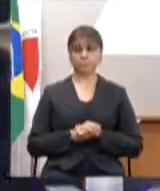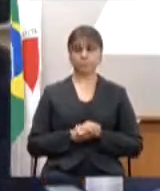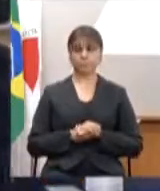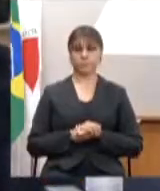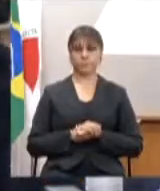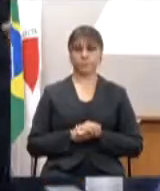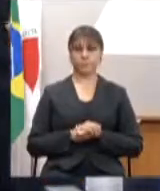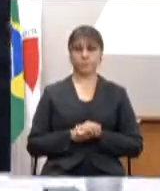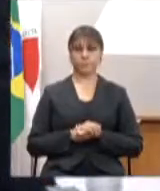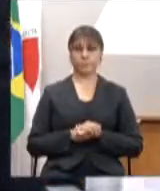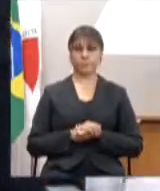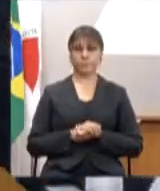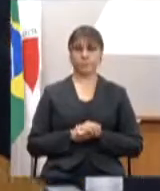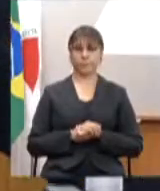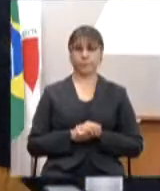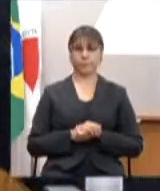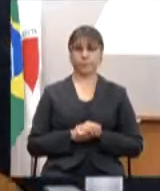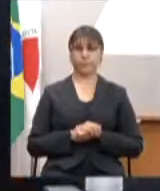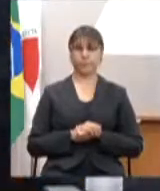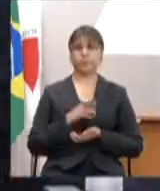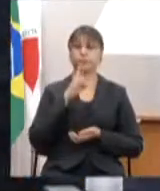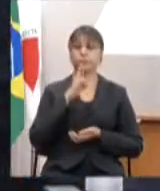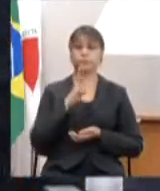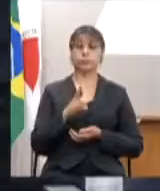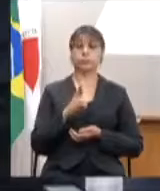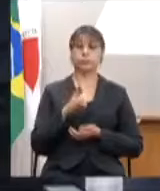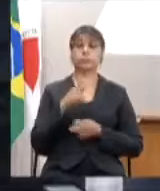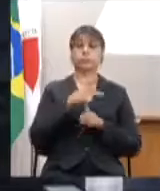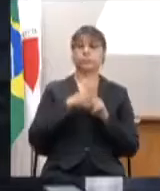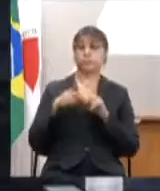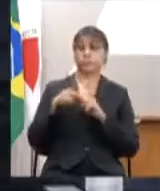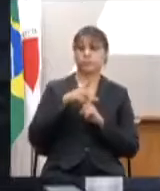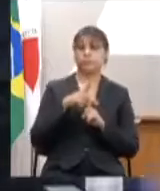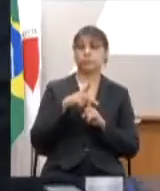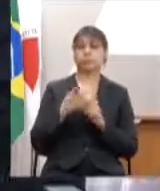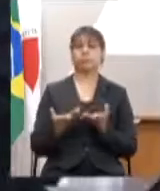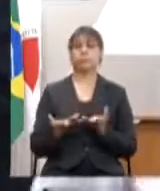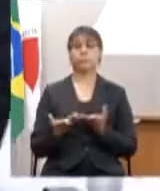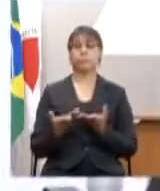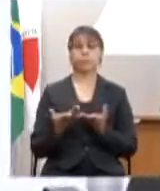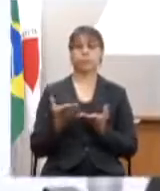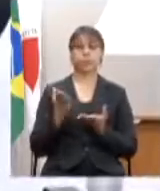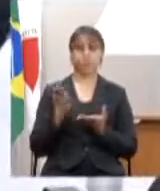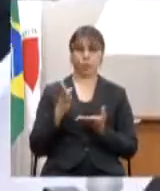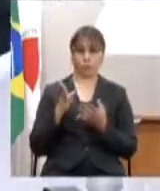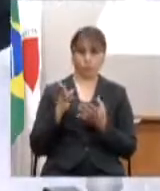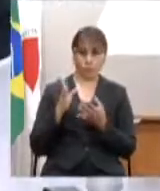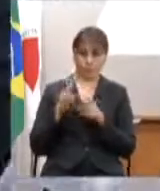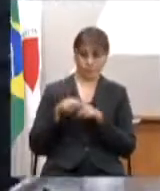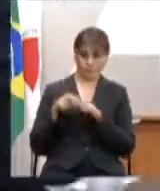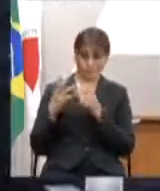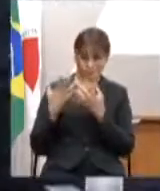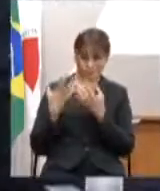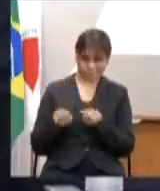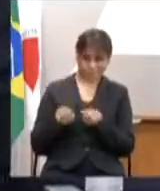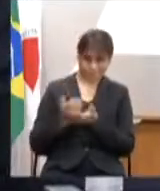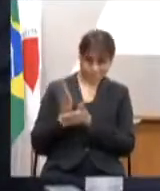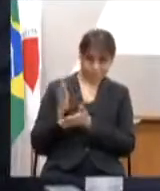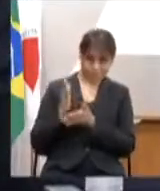O resultado previdenciário. Com a aprovação da reforma da Previdência,